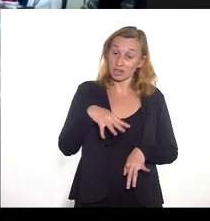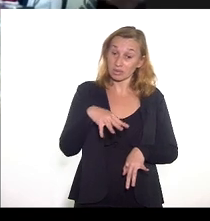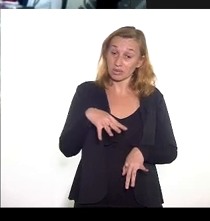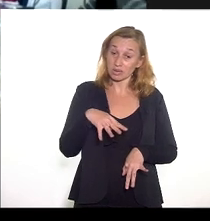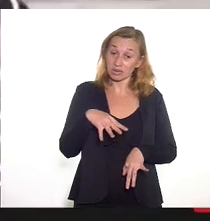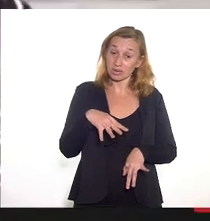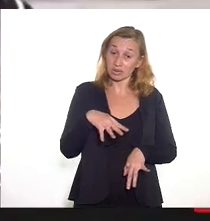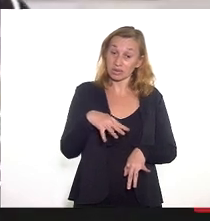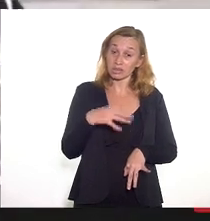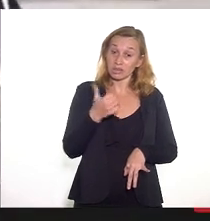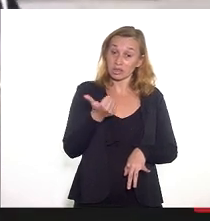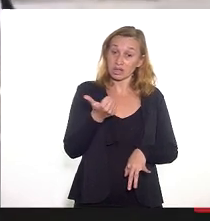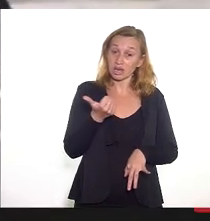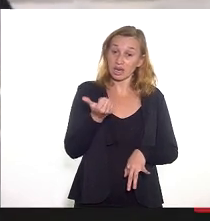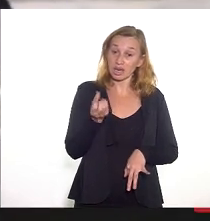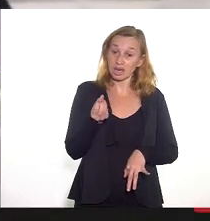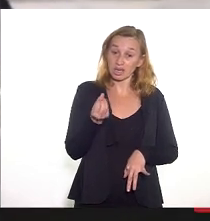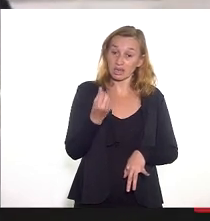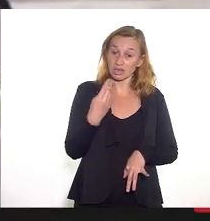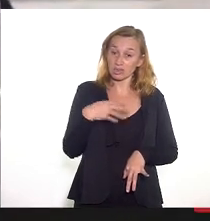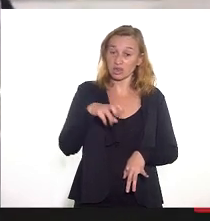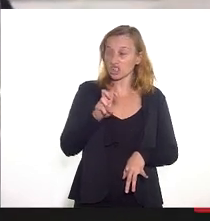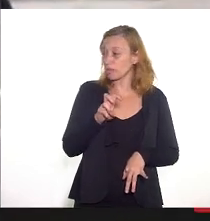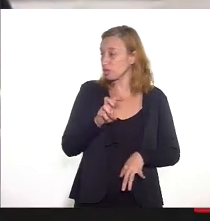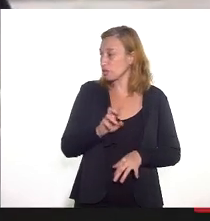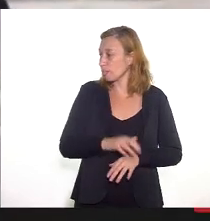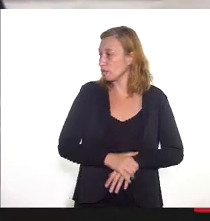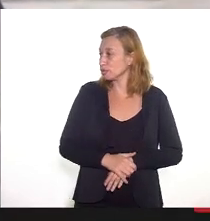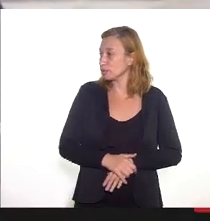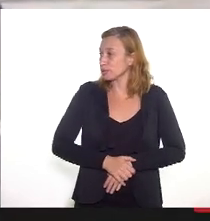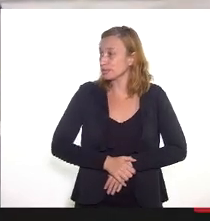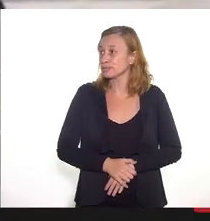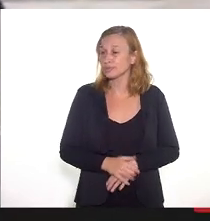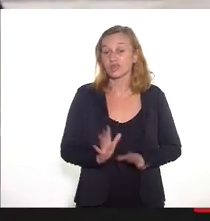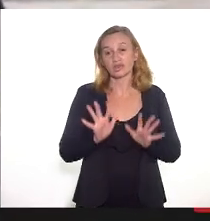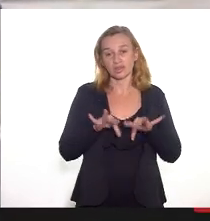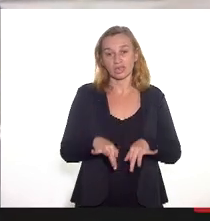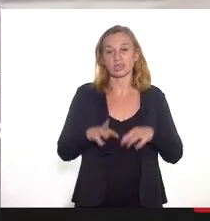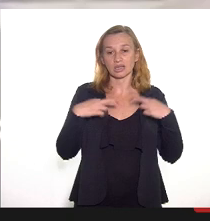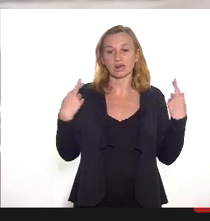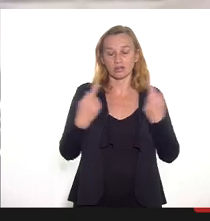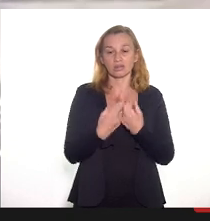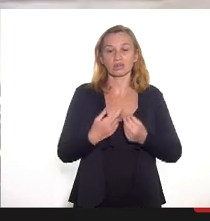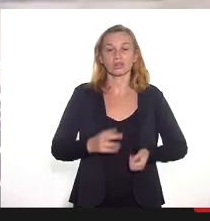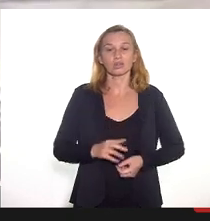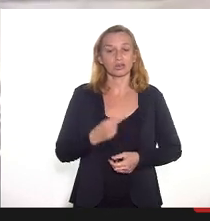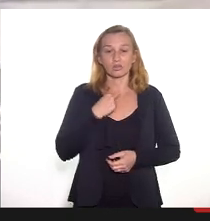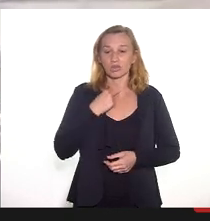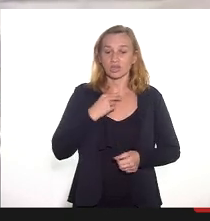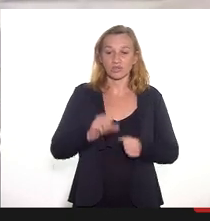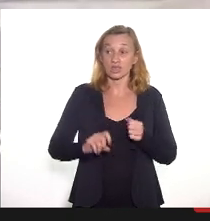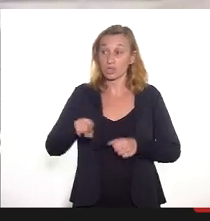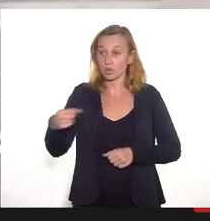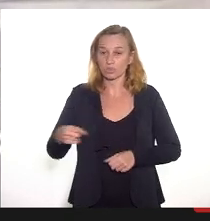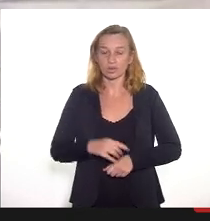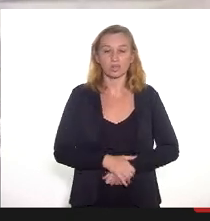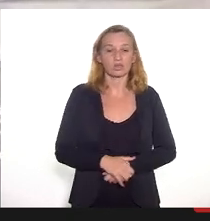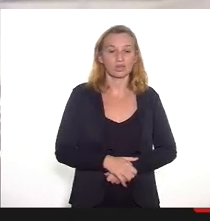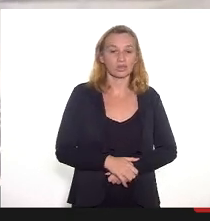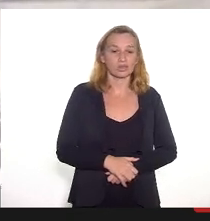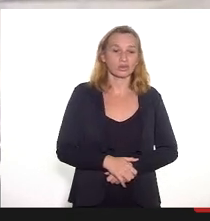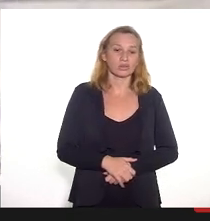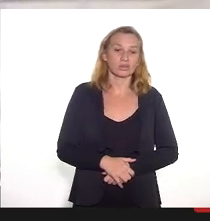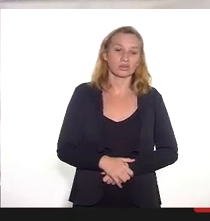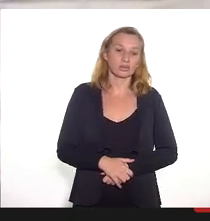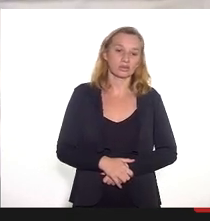16h45 para, lamentavelmente, encerrar essa audiência, nem que tenhamos que fazer outra. Doutora Márcia Gustosa do MP,